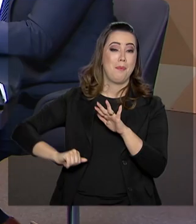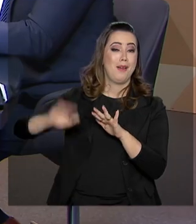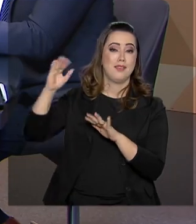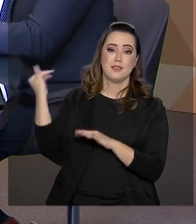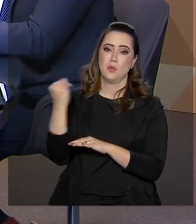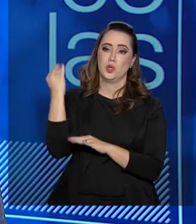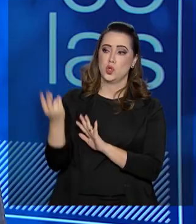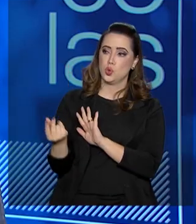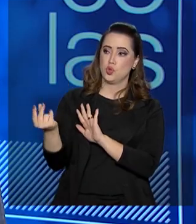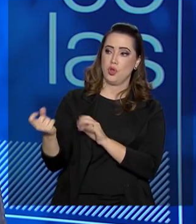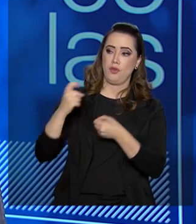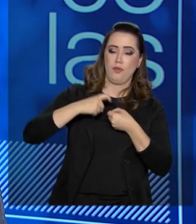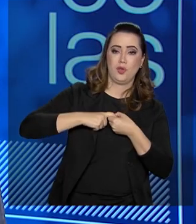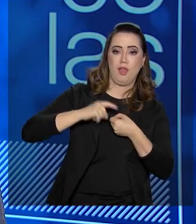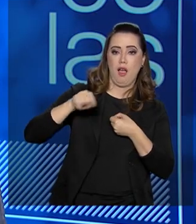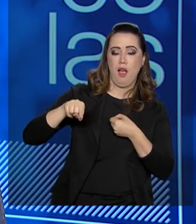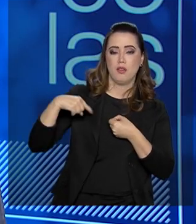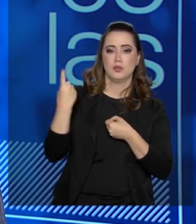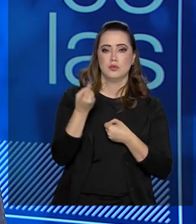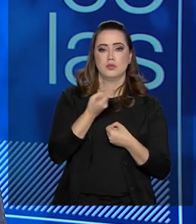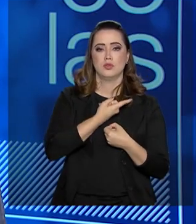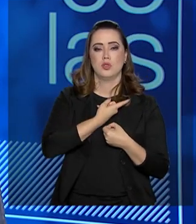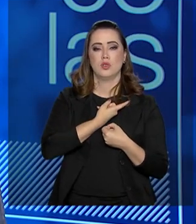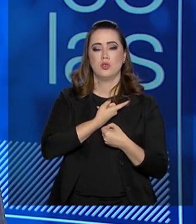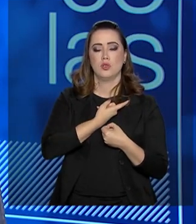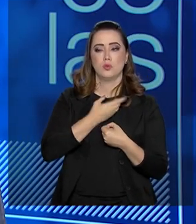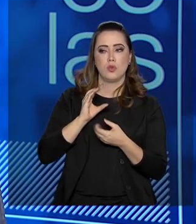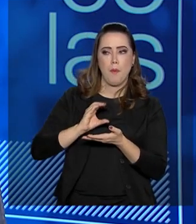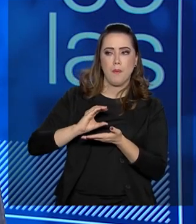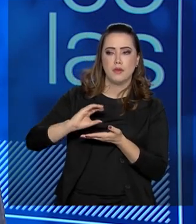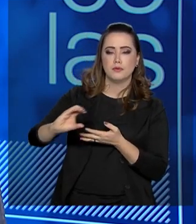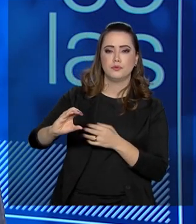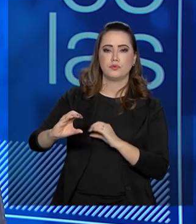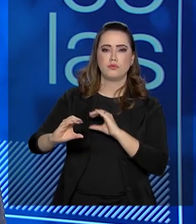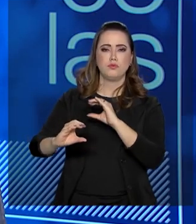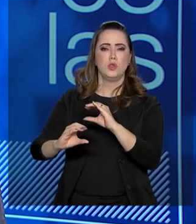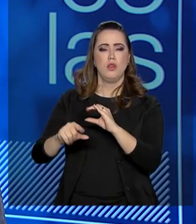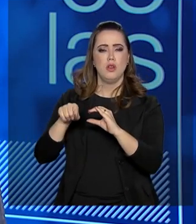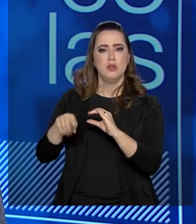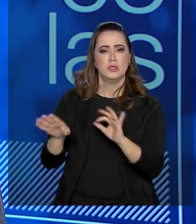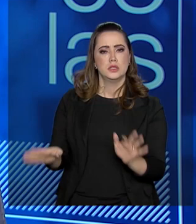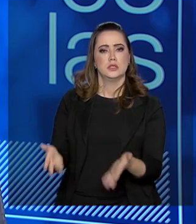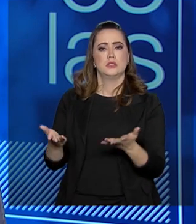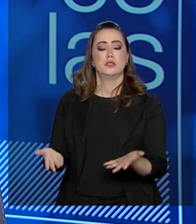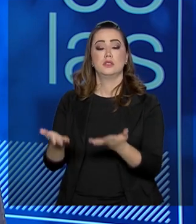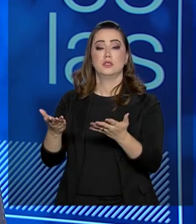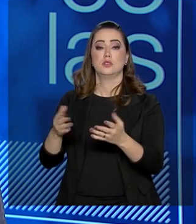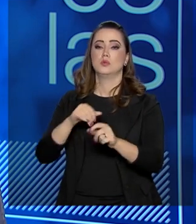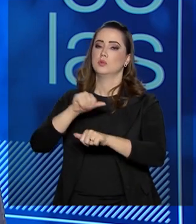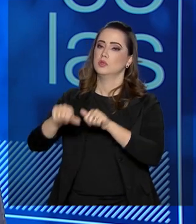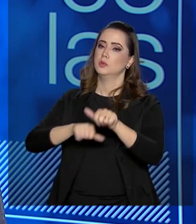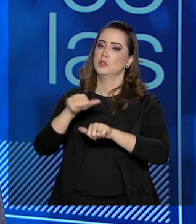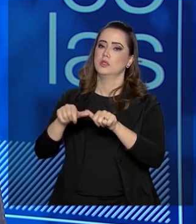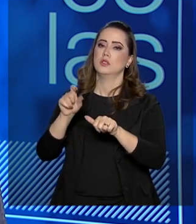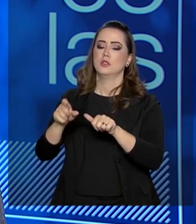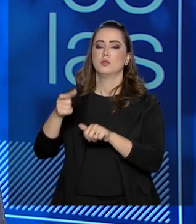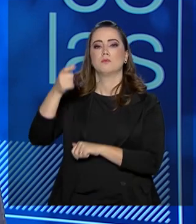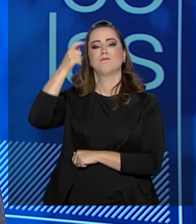aspecto financeiro, Paulo, nós estamos investindo, nós estamos insistindo na mudança de